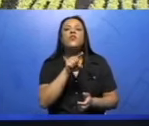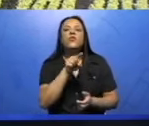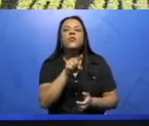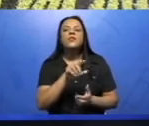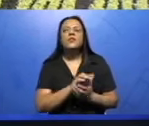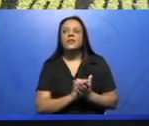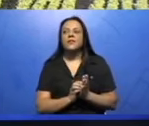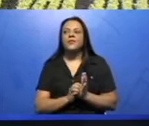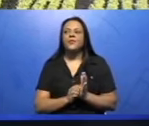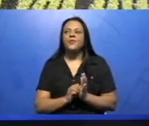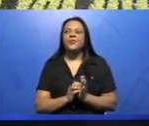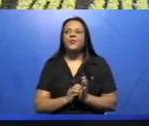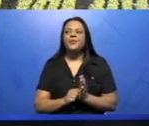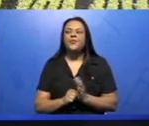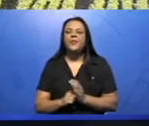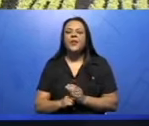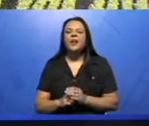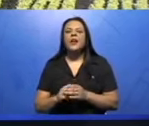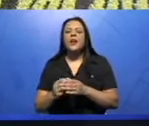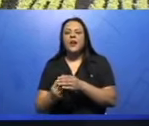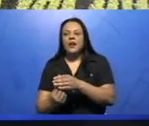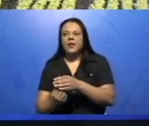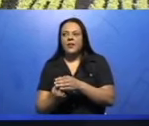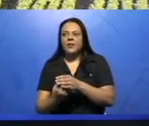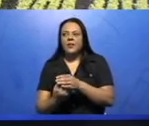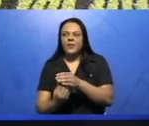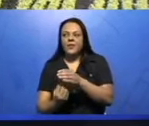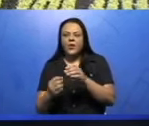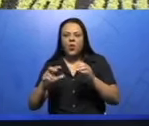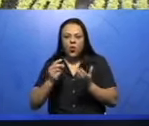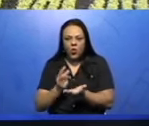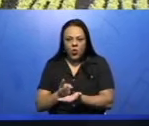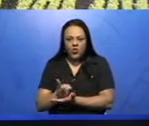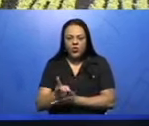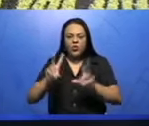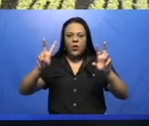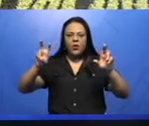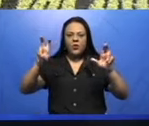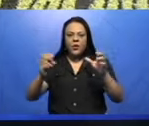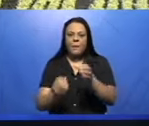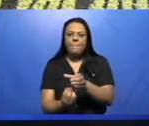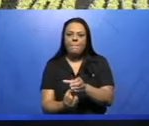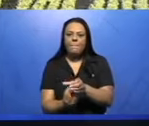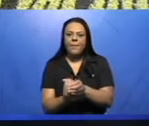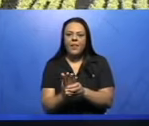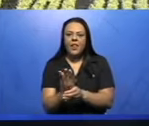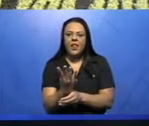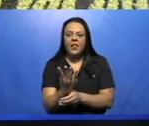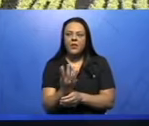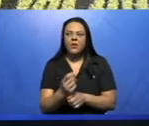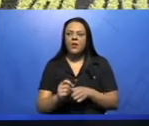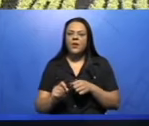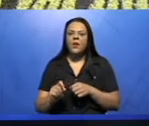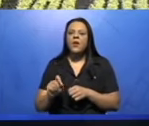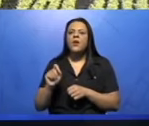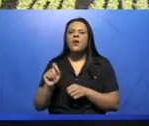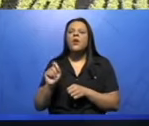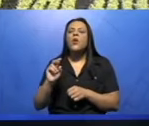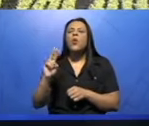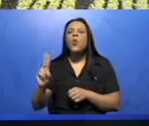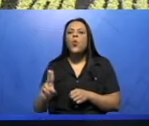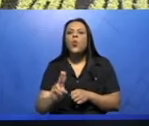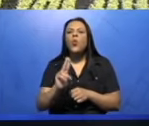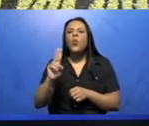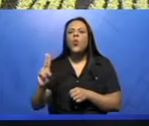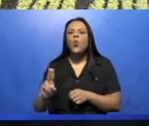Continuando, falando da Plantation ainda, nas páginas 293 e 294, ela acaba utilizando as